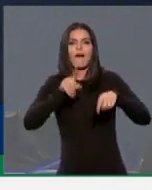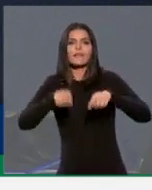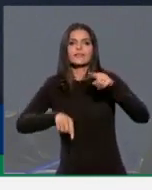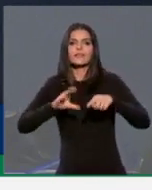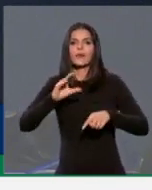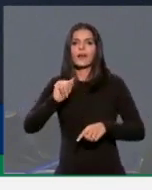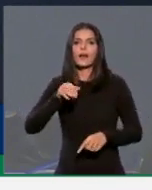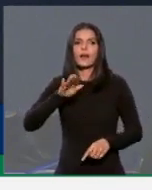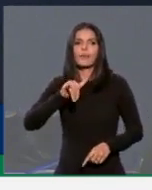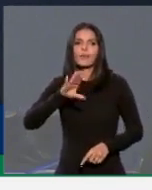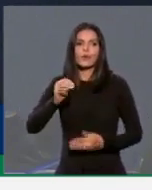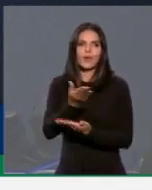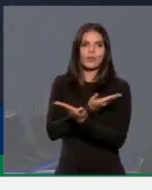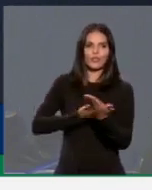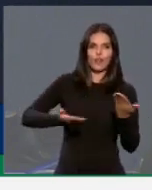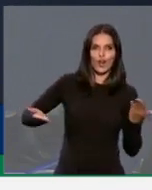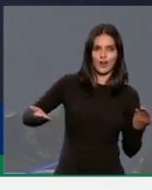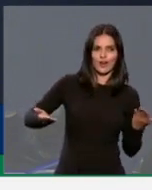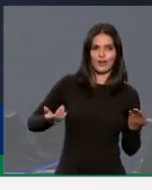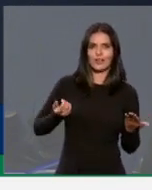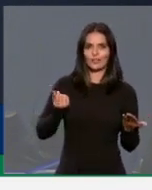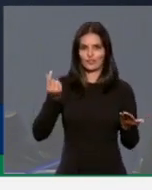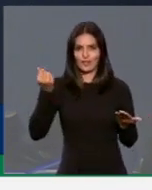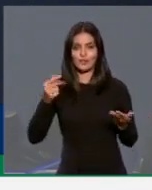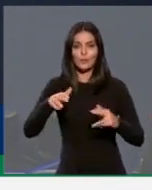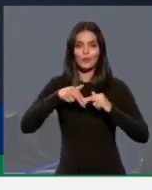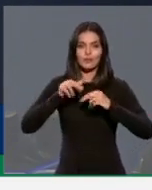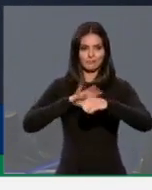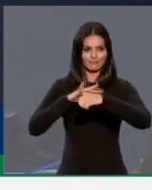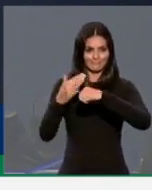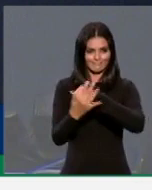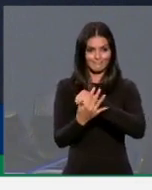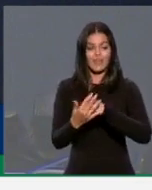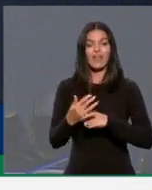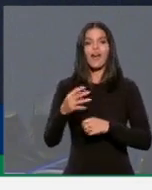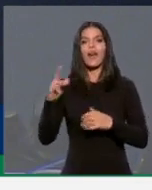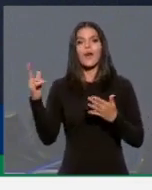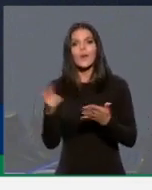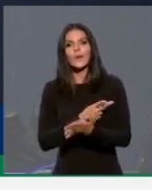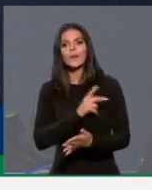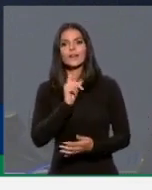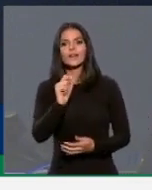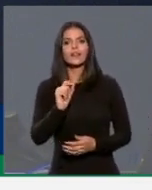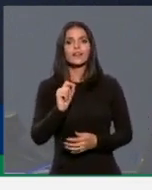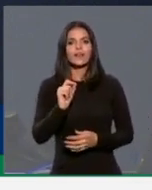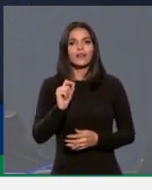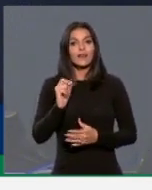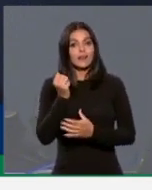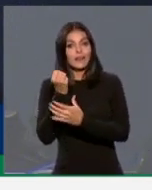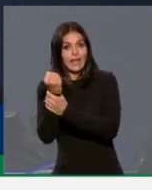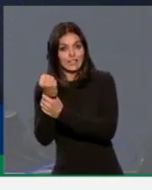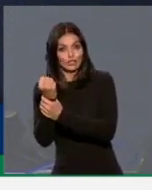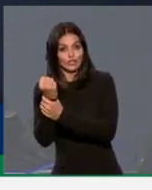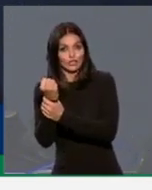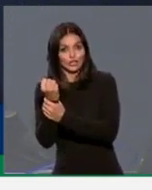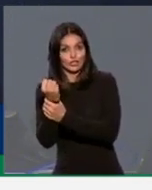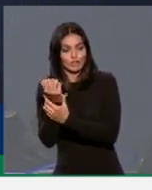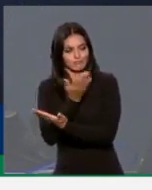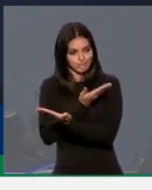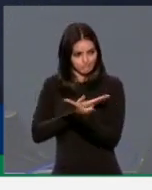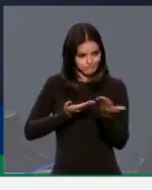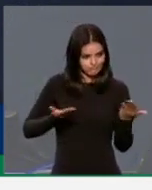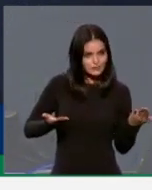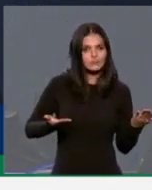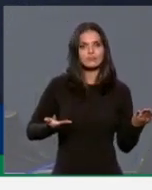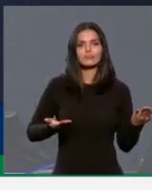especialmente nesse período da questão do coronavírus, por causa dessa variação, acaba sendo que as garantias que são pagas